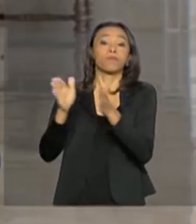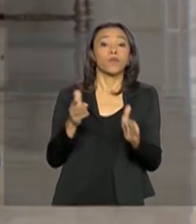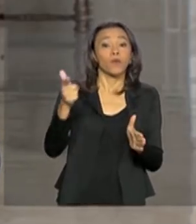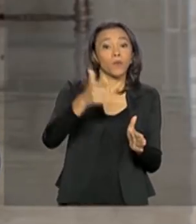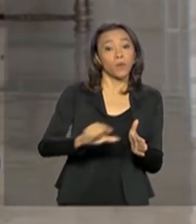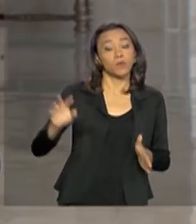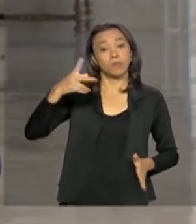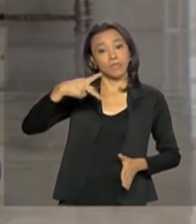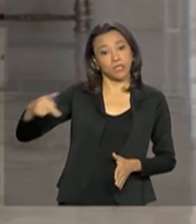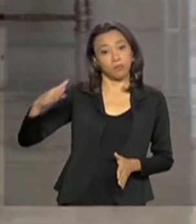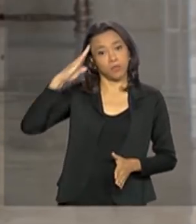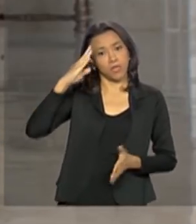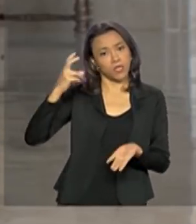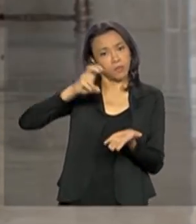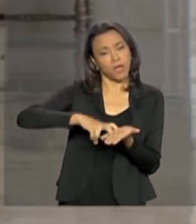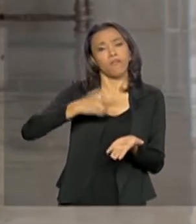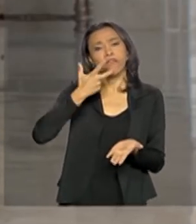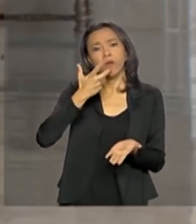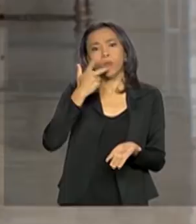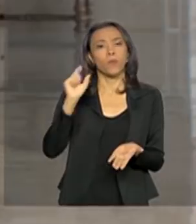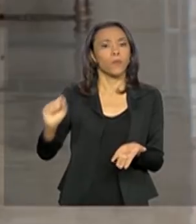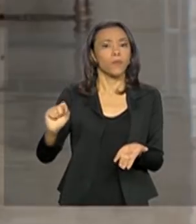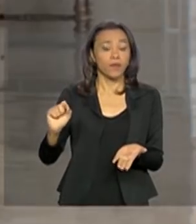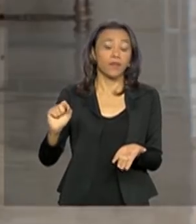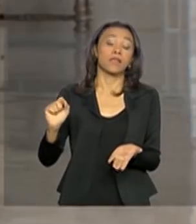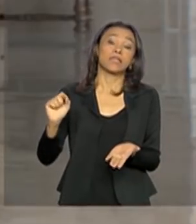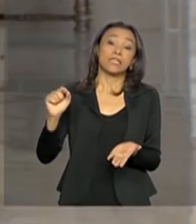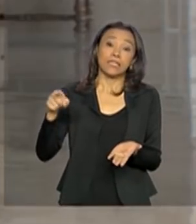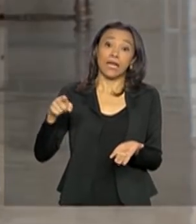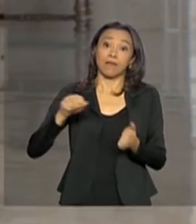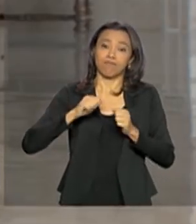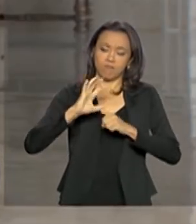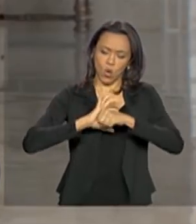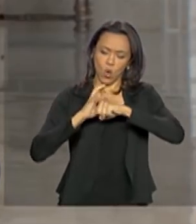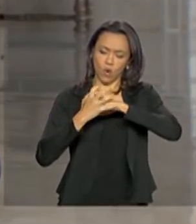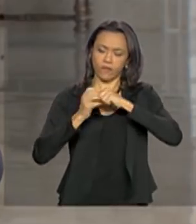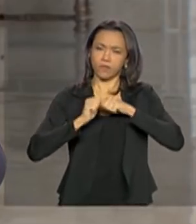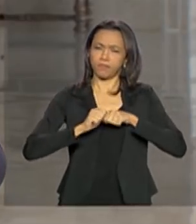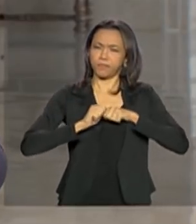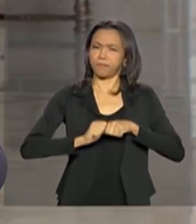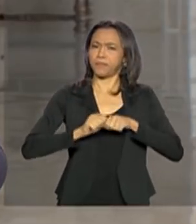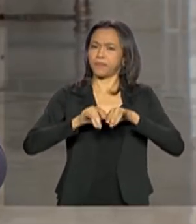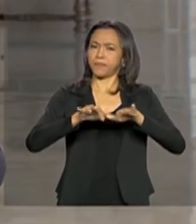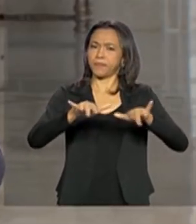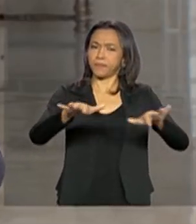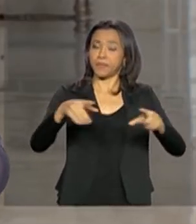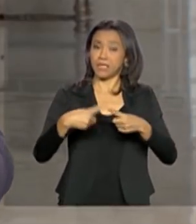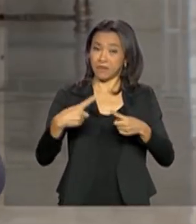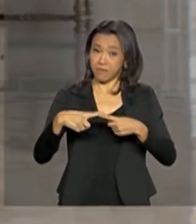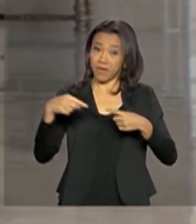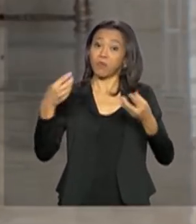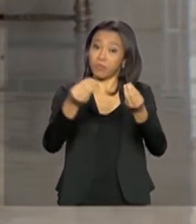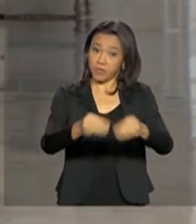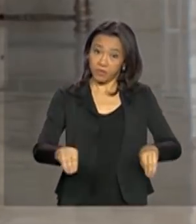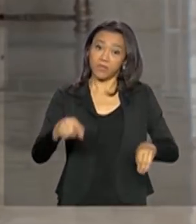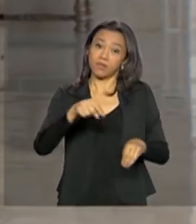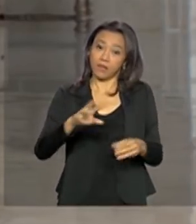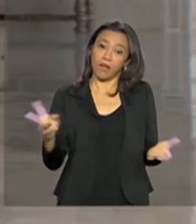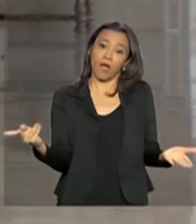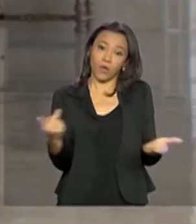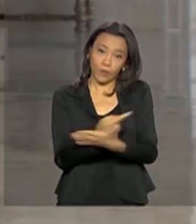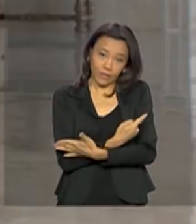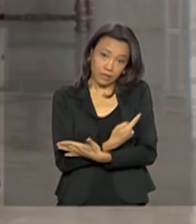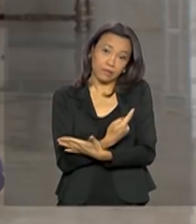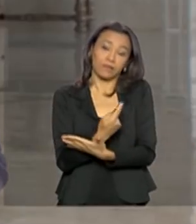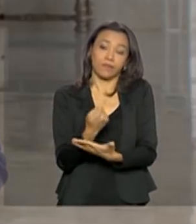conversou com jornalistas, ele voltou a falar sobre a pandemia da Covid-19 e também sobre os impactos dessa doença na questão